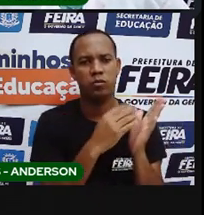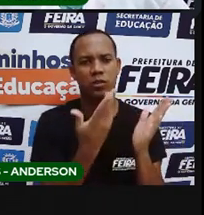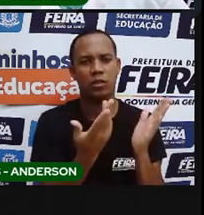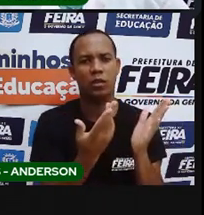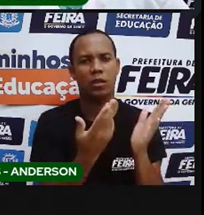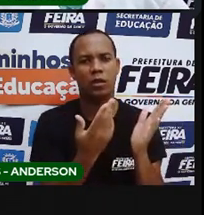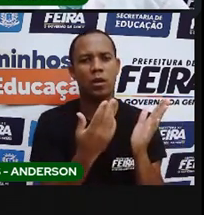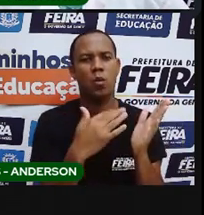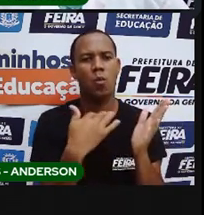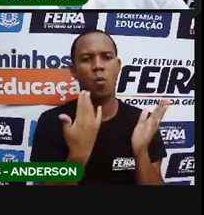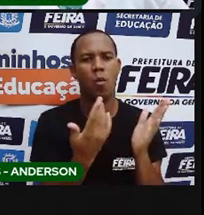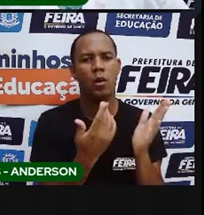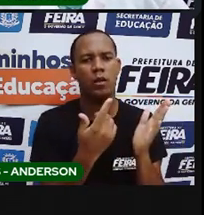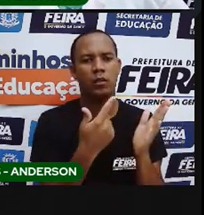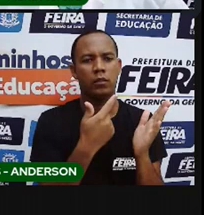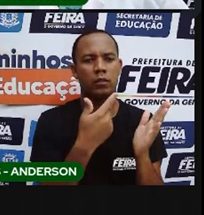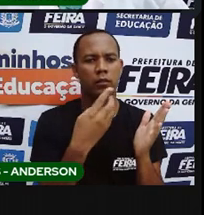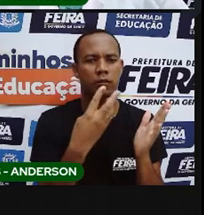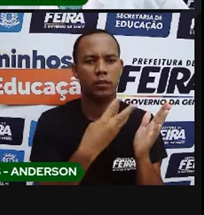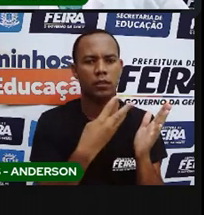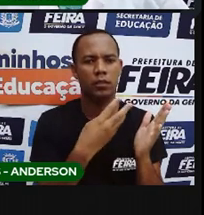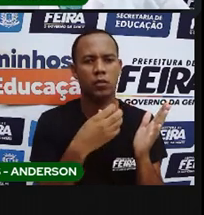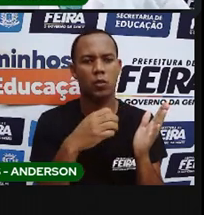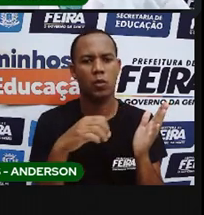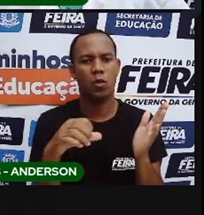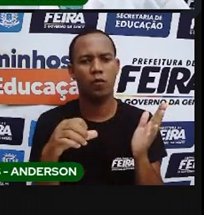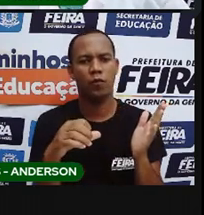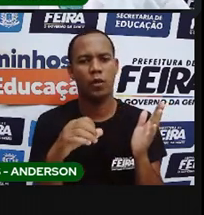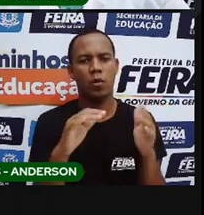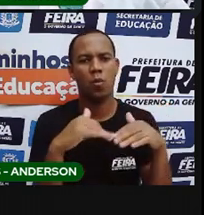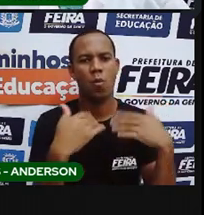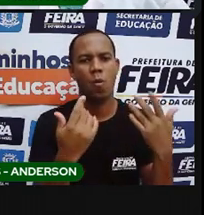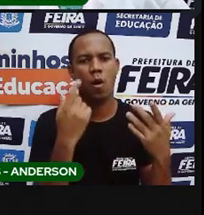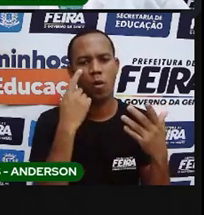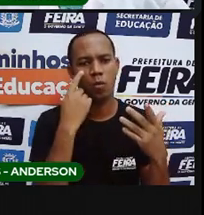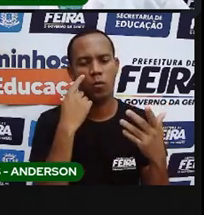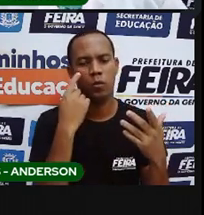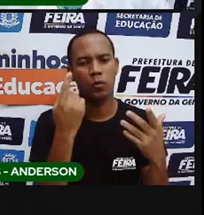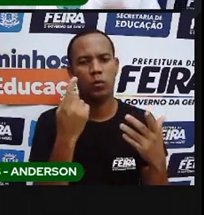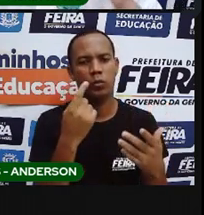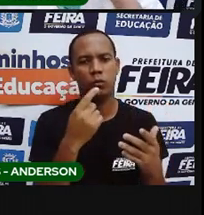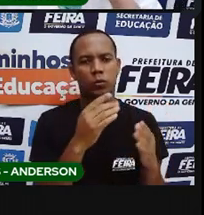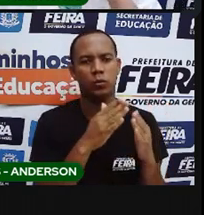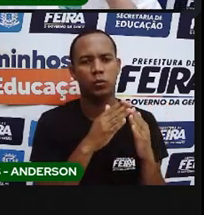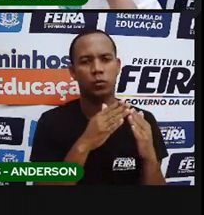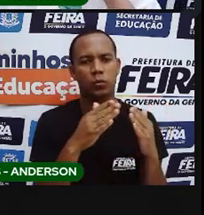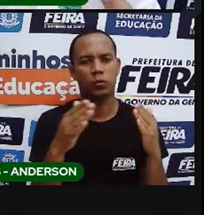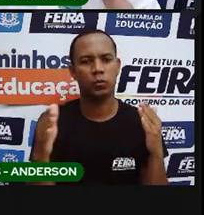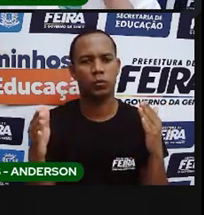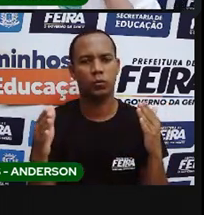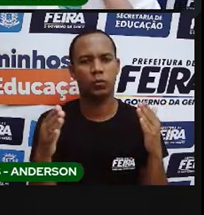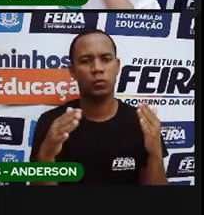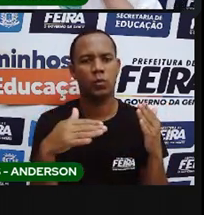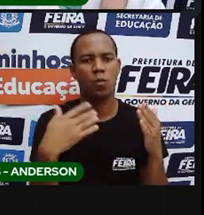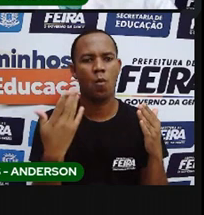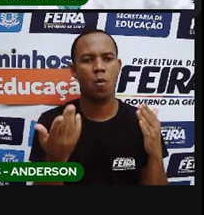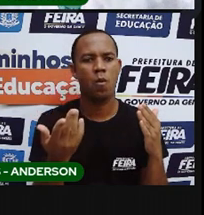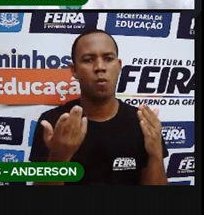né? O número 1 tem o número 3, tem o número 9. Qual seria o próximo número, seguindo, na verdade, essa